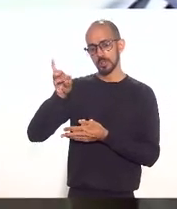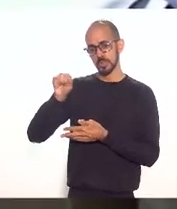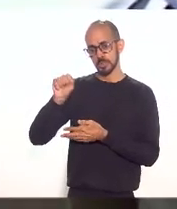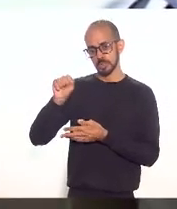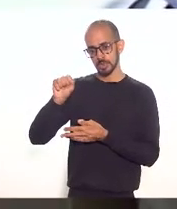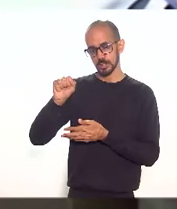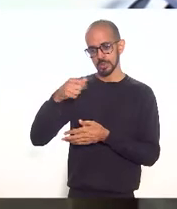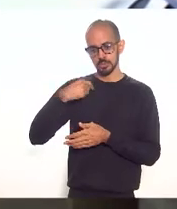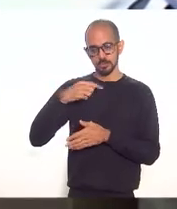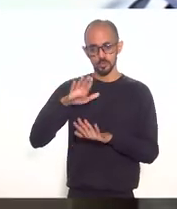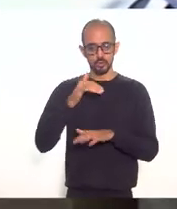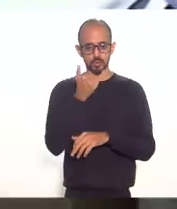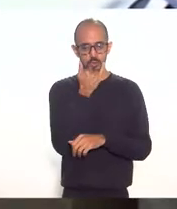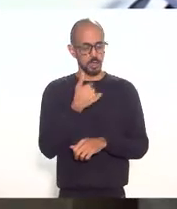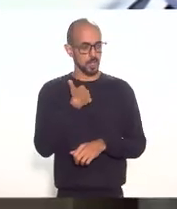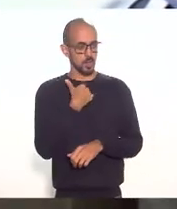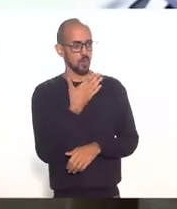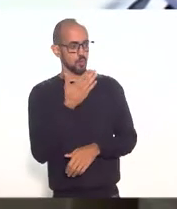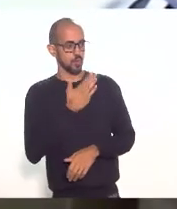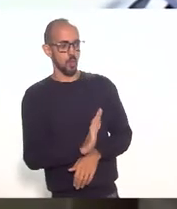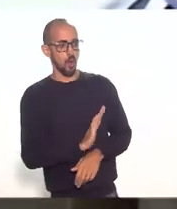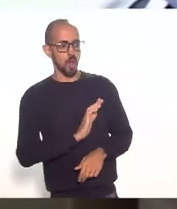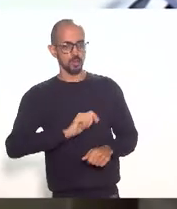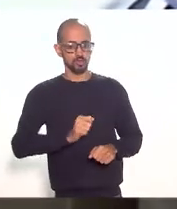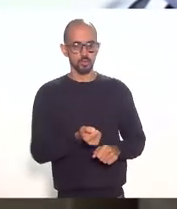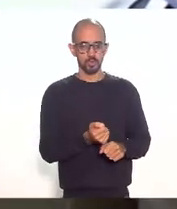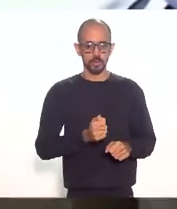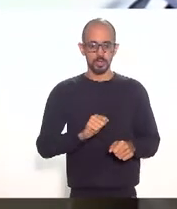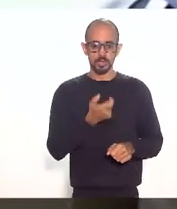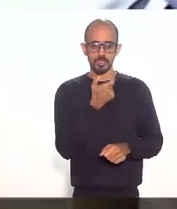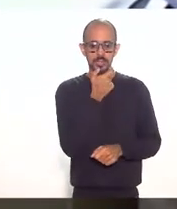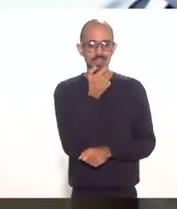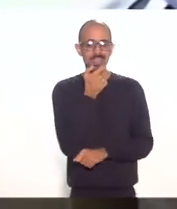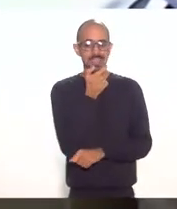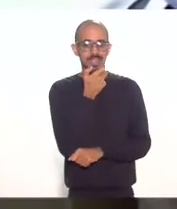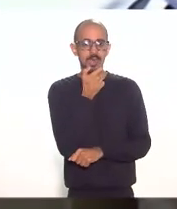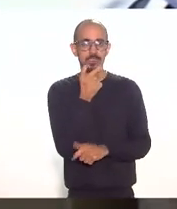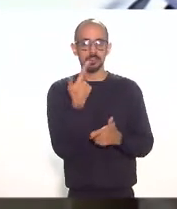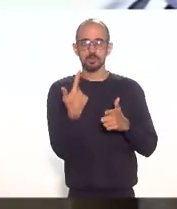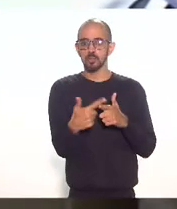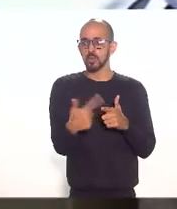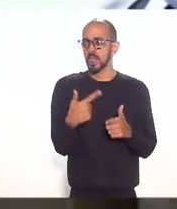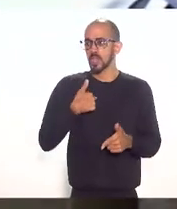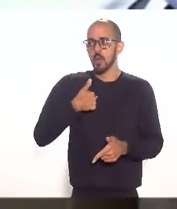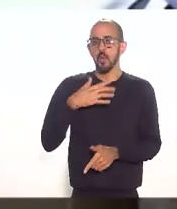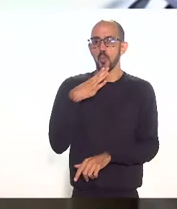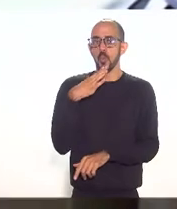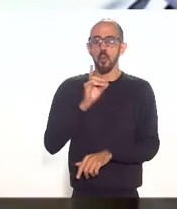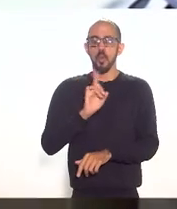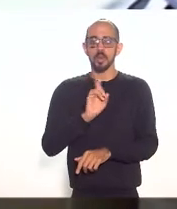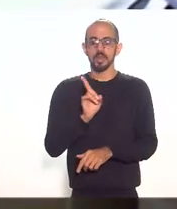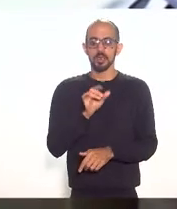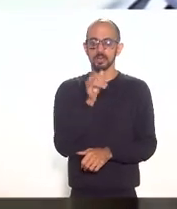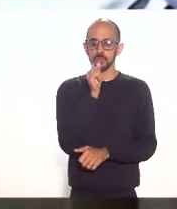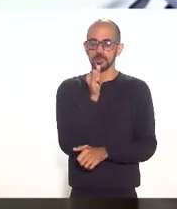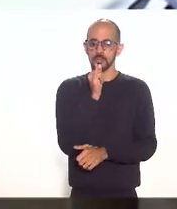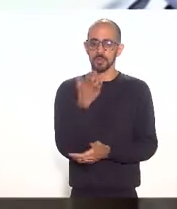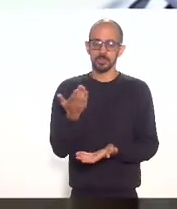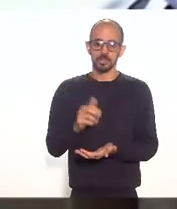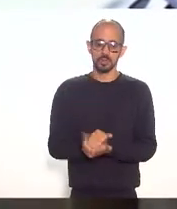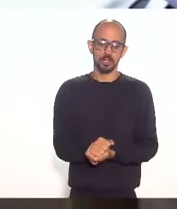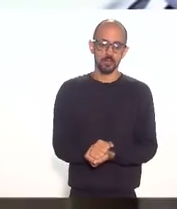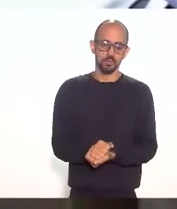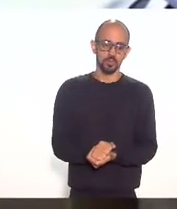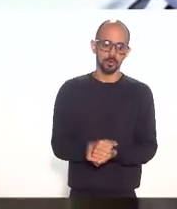anglicismo e desconheço existir no nosso Brasil como existe na área de petróleo e